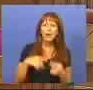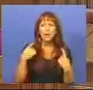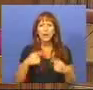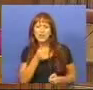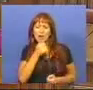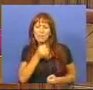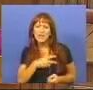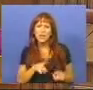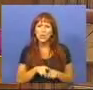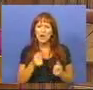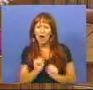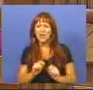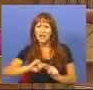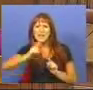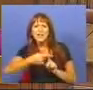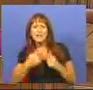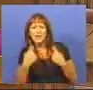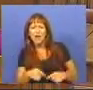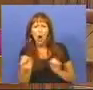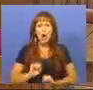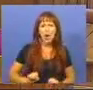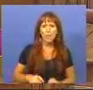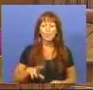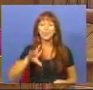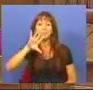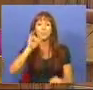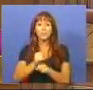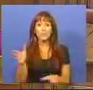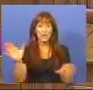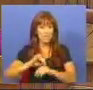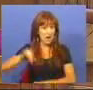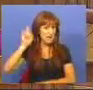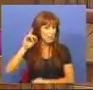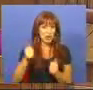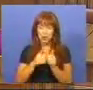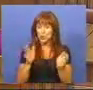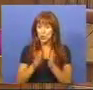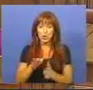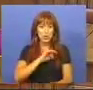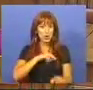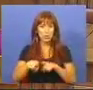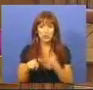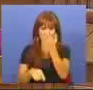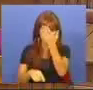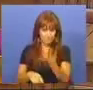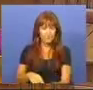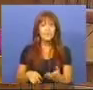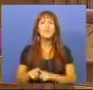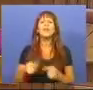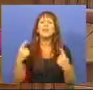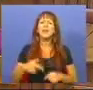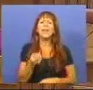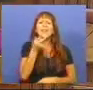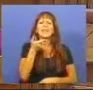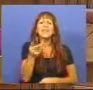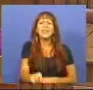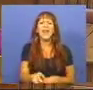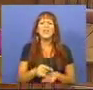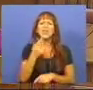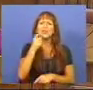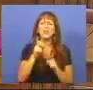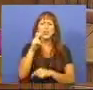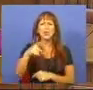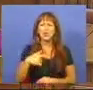teremos medidas anticíclicas ou não. E a outra, a mais importante de todas, Sr. Deputado Miguel Frasquilho, taxas de juros. Os